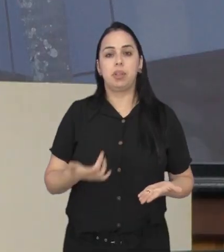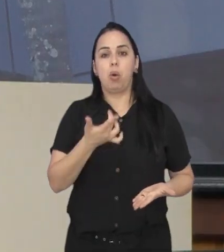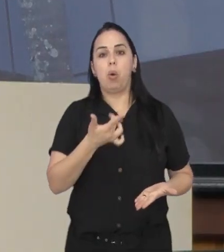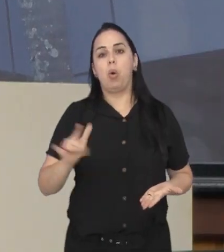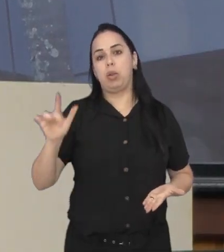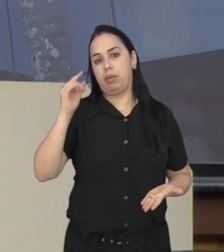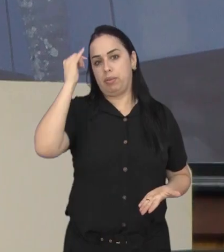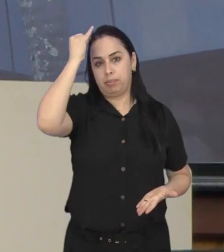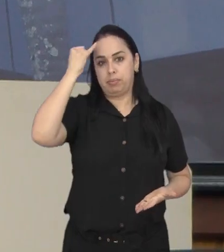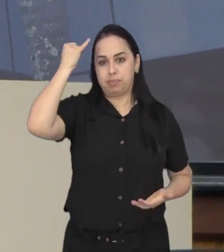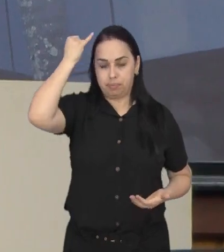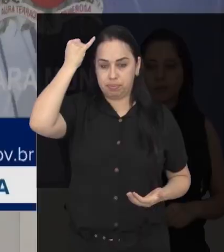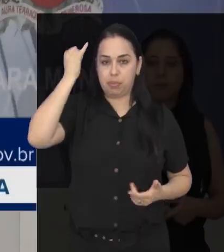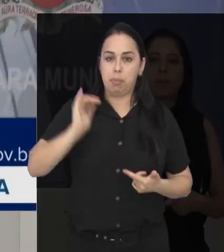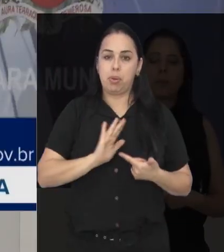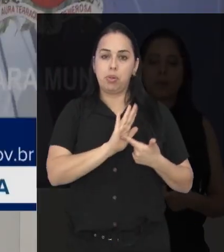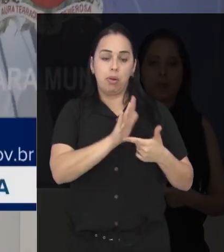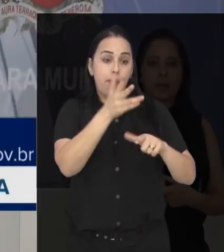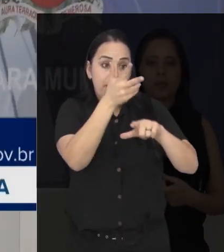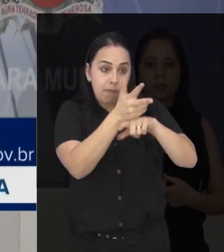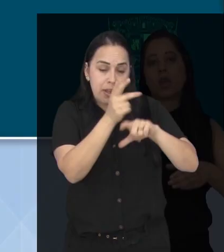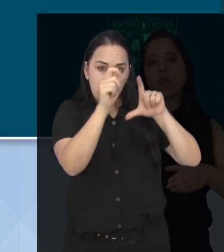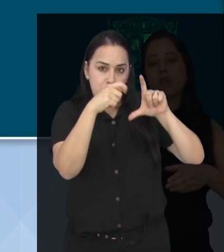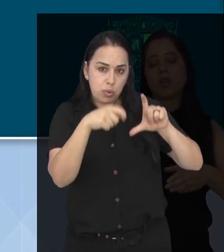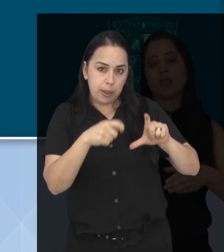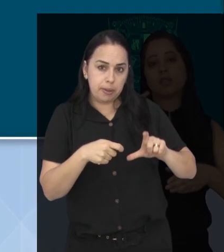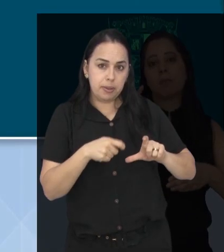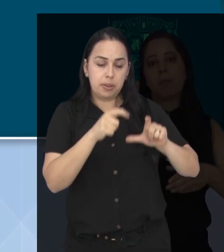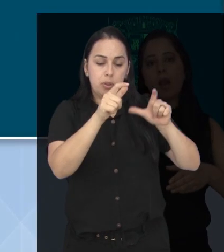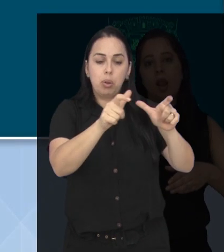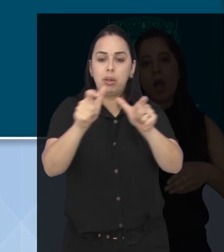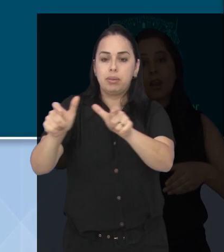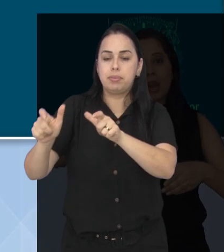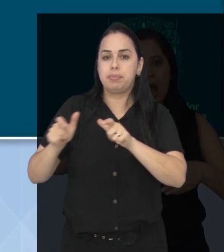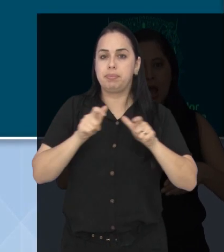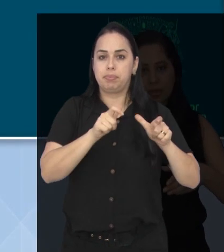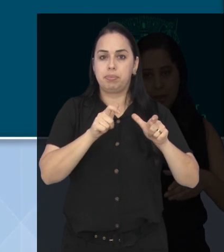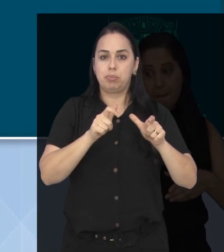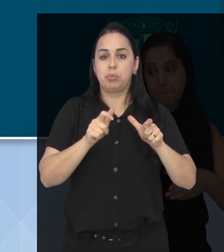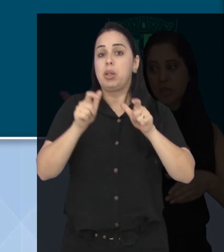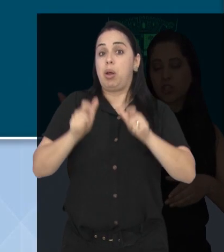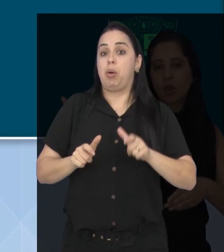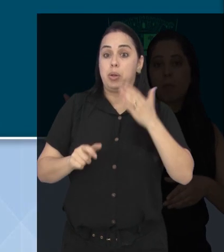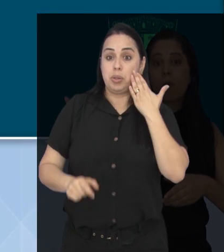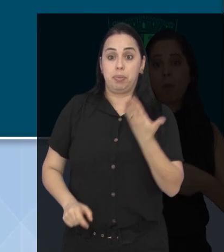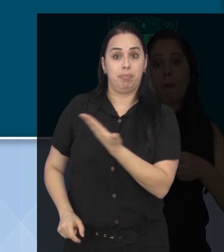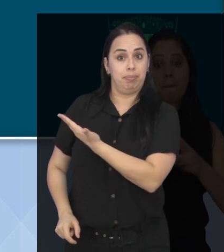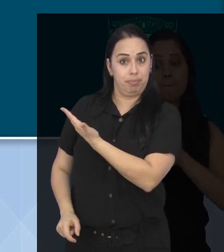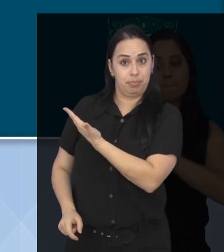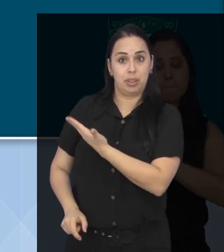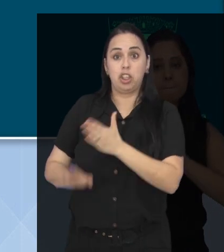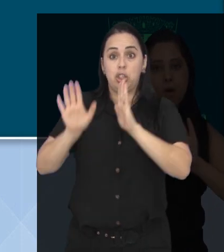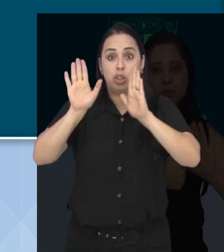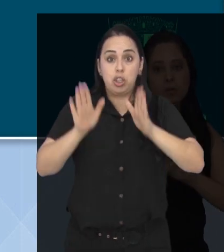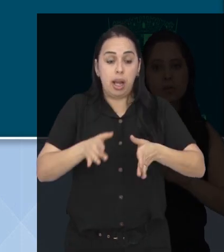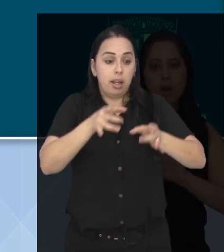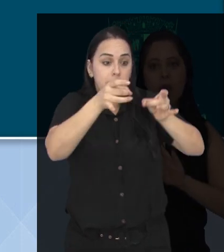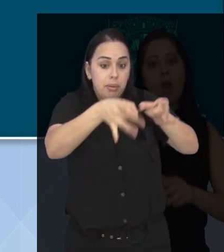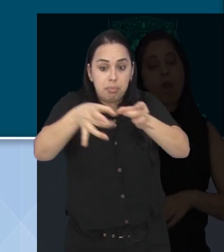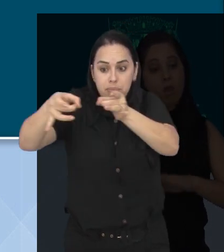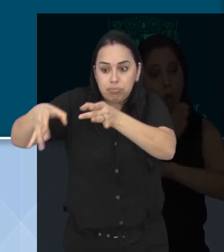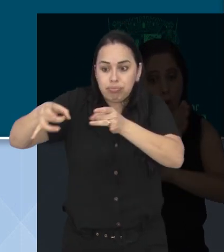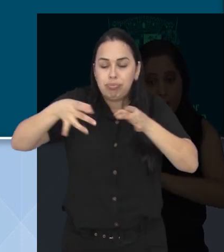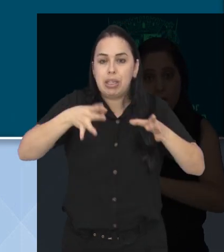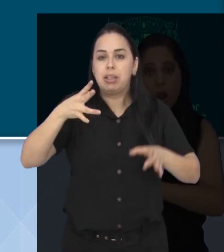Outro vereador a usar a tribuna, doutor José Cláudio, apresentou vídeos de terrenos em áreas verdes no bairro Jardim Esplanada que